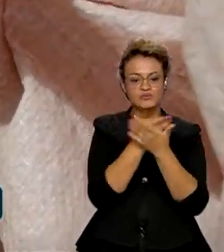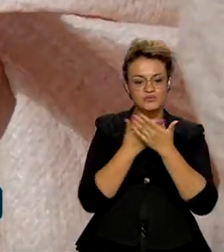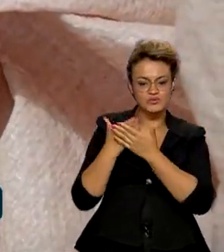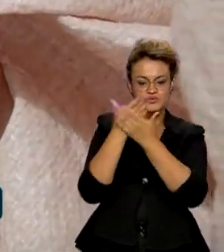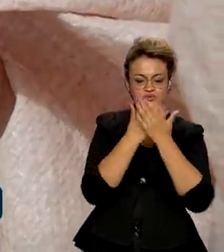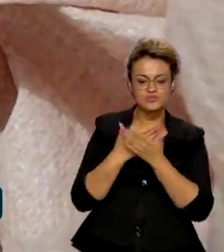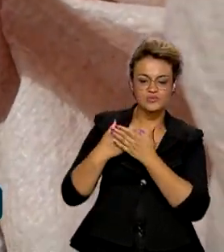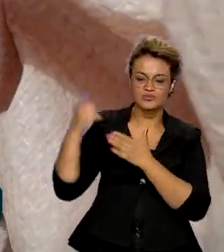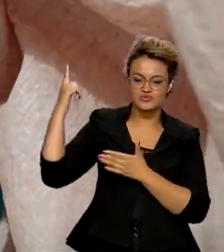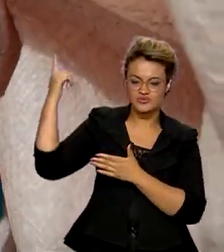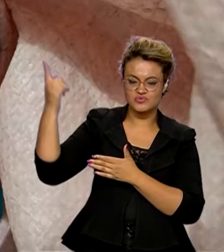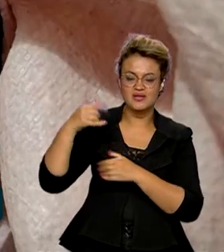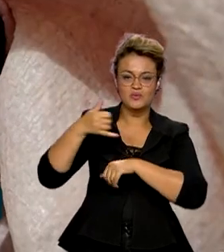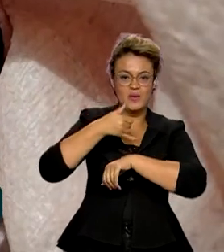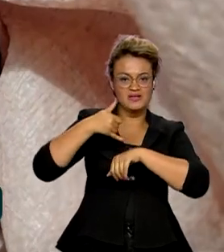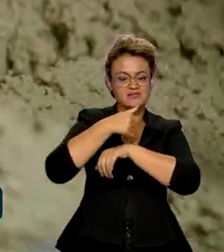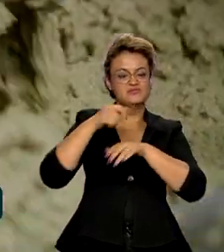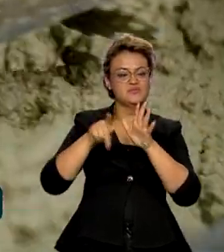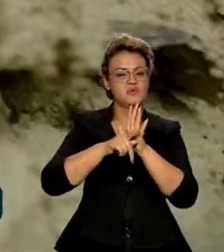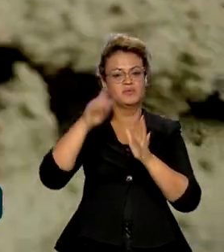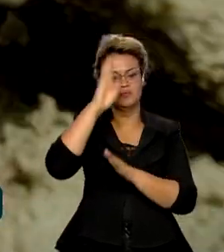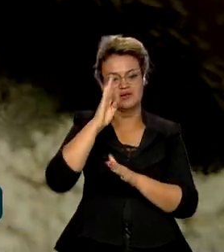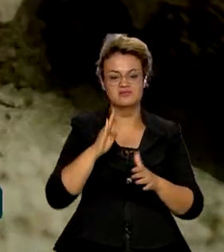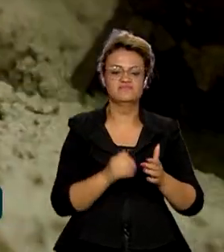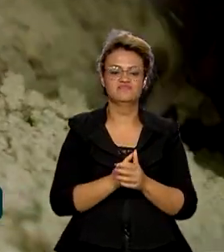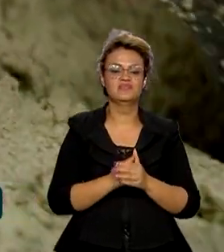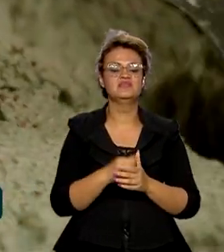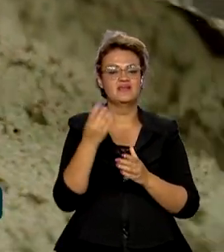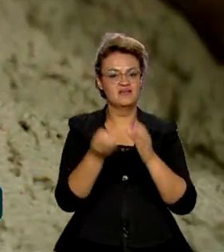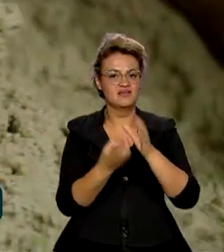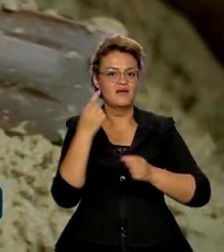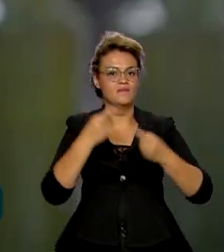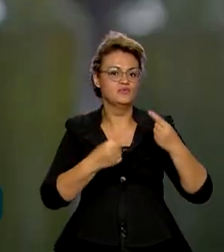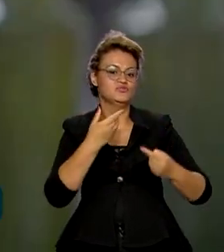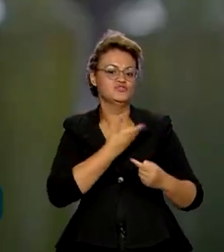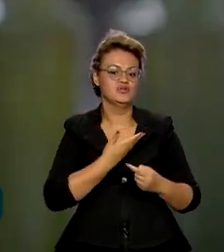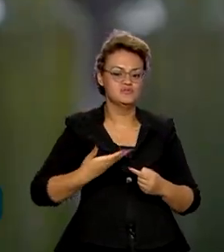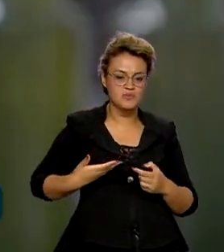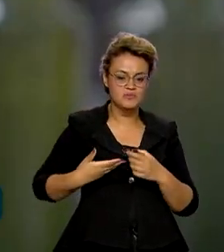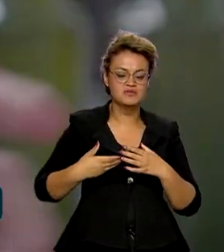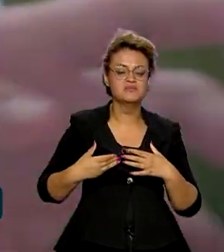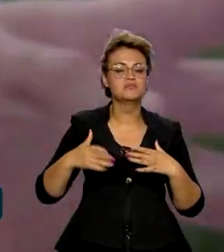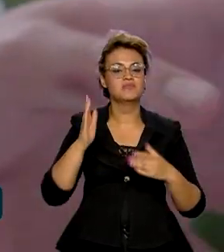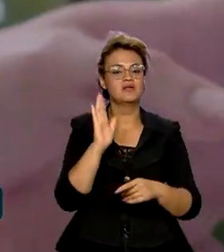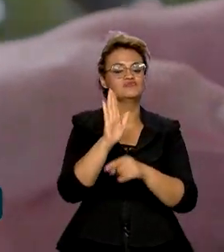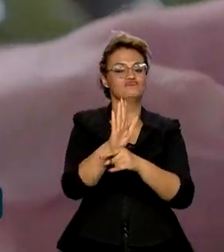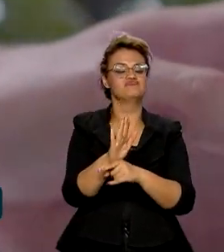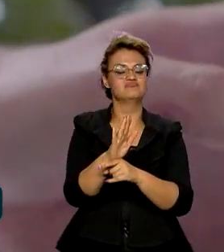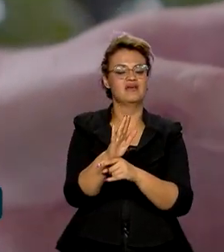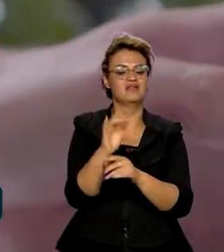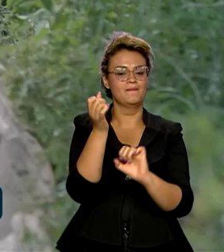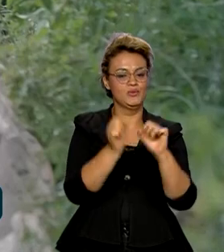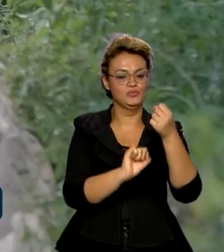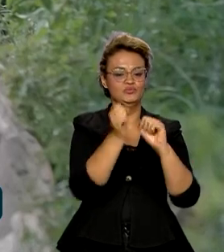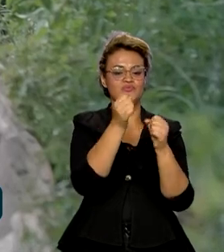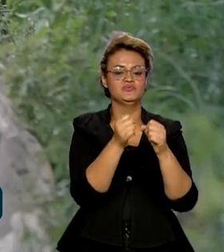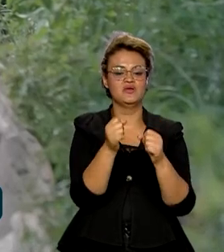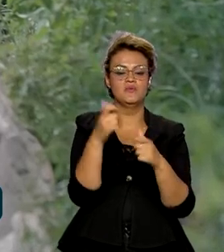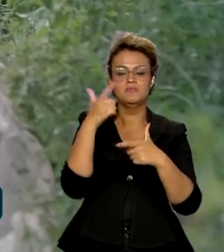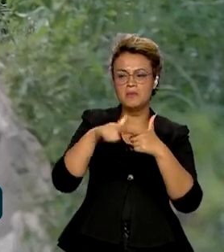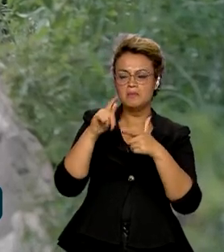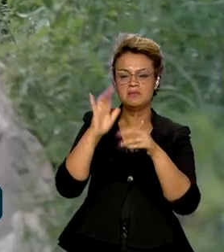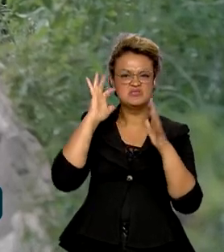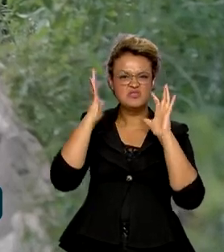melhor sobre o azeite brasileiro e criar políticas públicas para ajudar o produtor na solução de